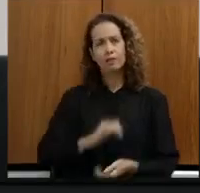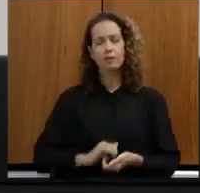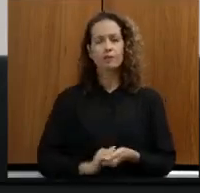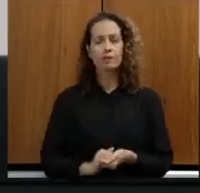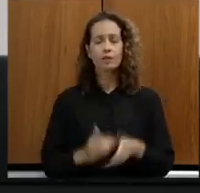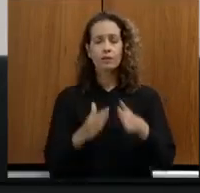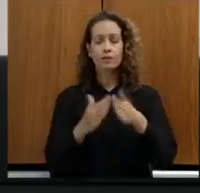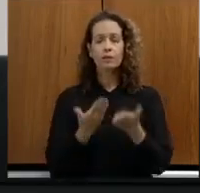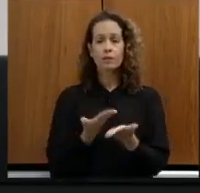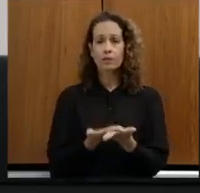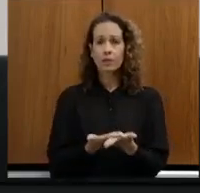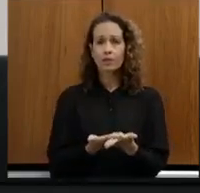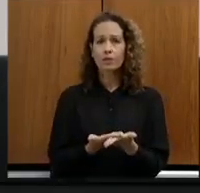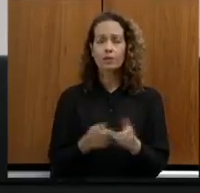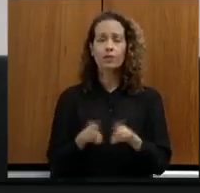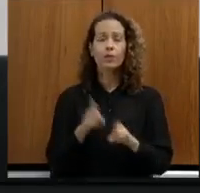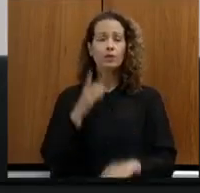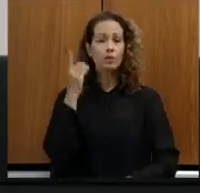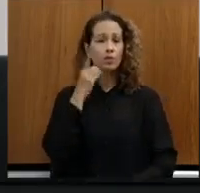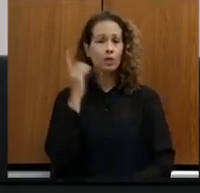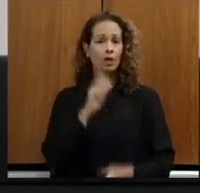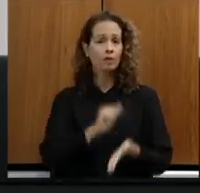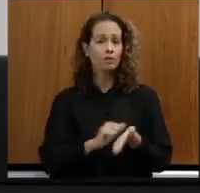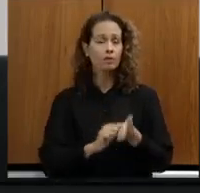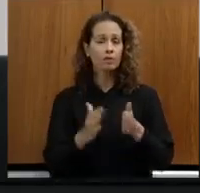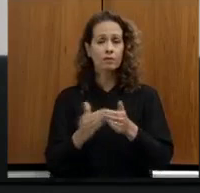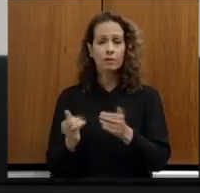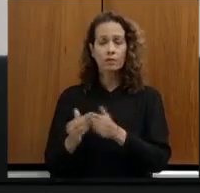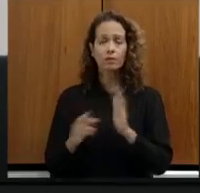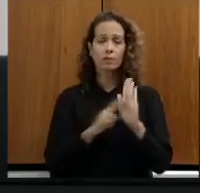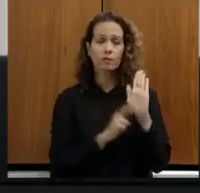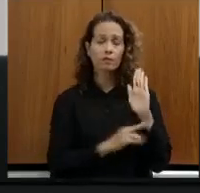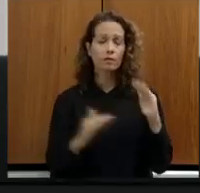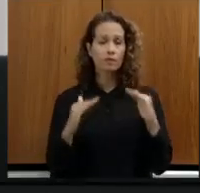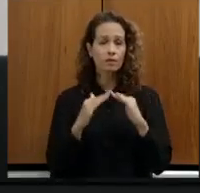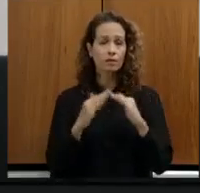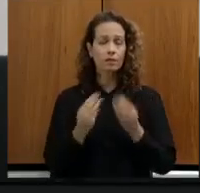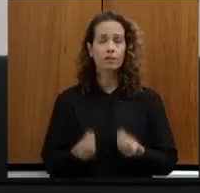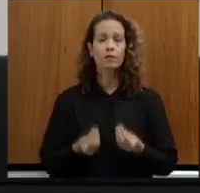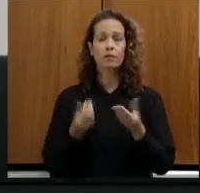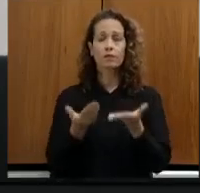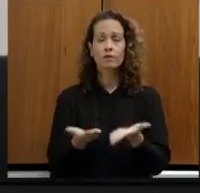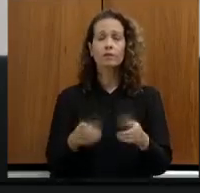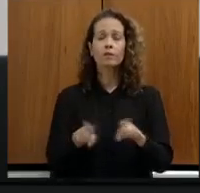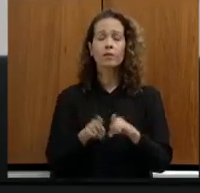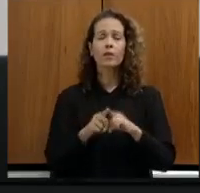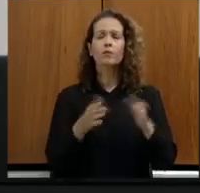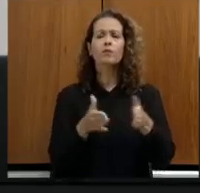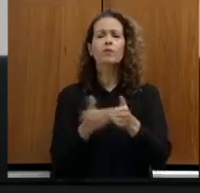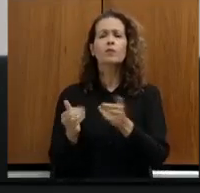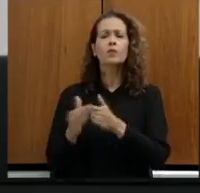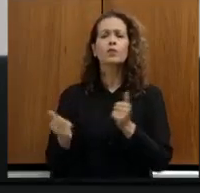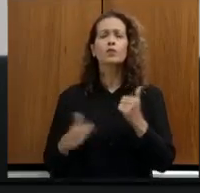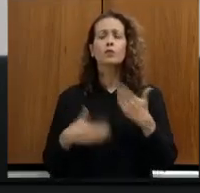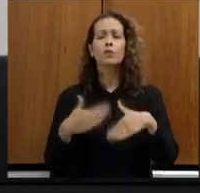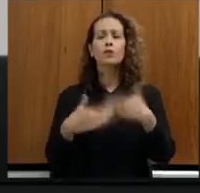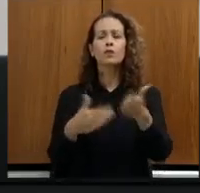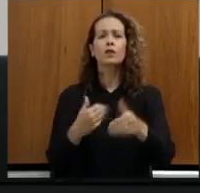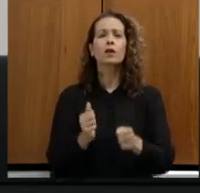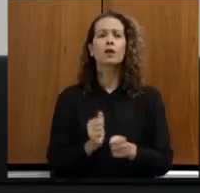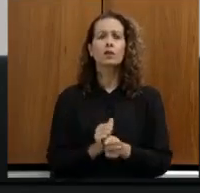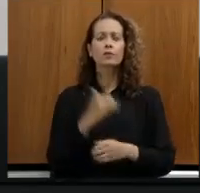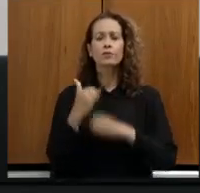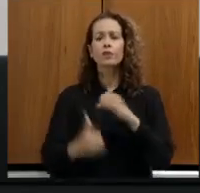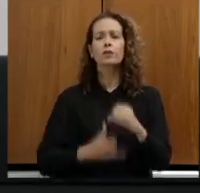Requerimento o deputado que subscreve requer nos termos regimentais seja encaminhado a CEMAT pedido de providências para que o processo de digitalização do licenciamento